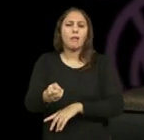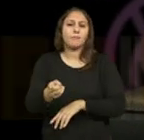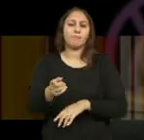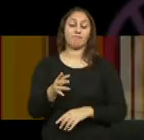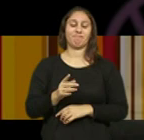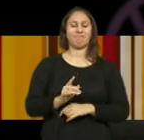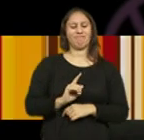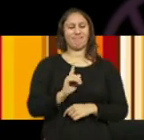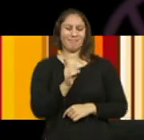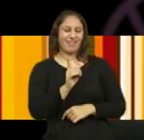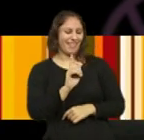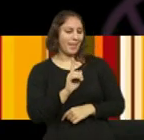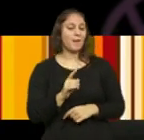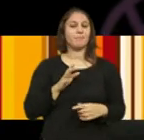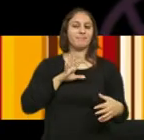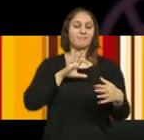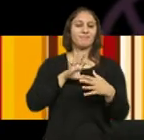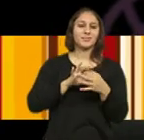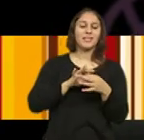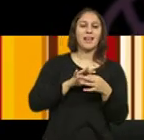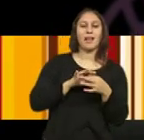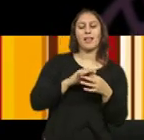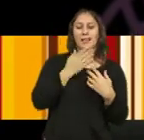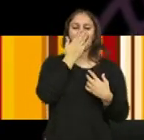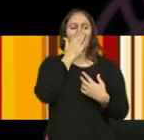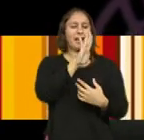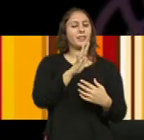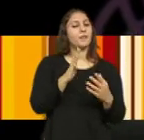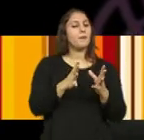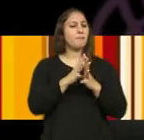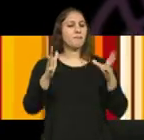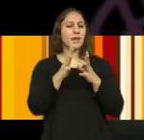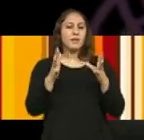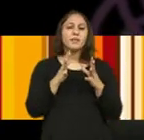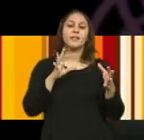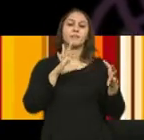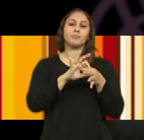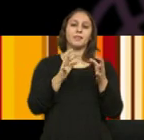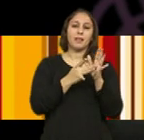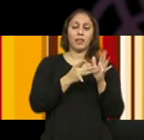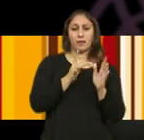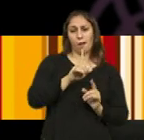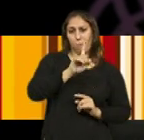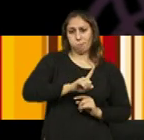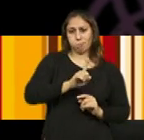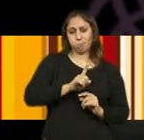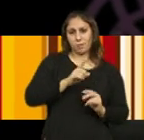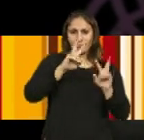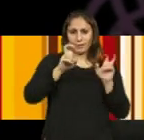Refiro-me ao facto de, grande parte das reações em relação ao primeiro livro, cinza,